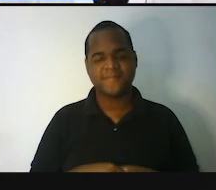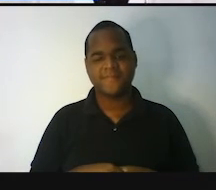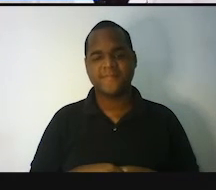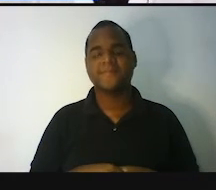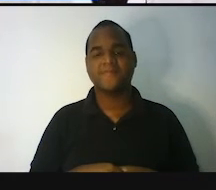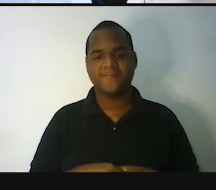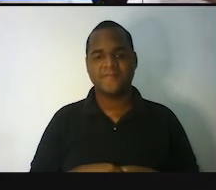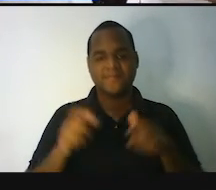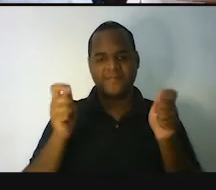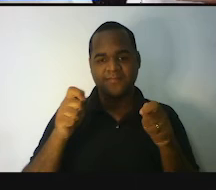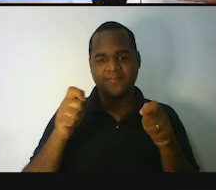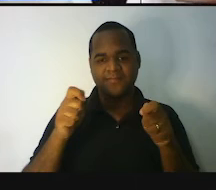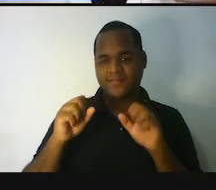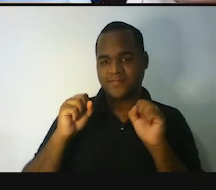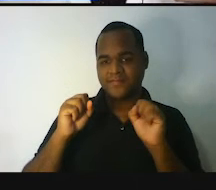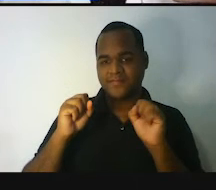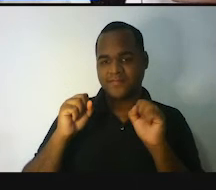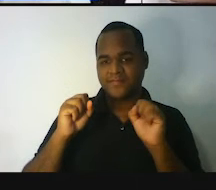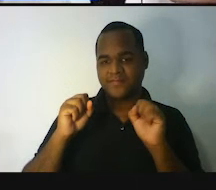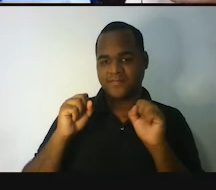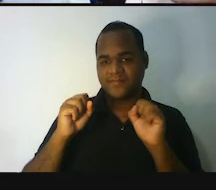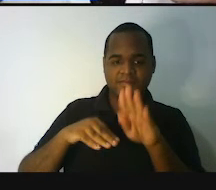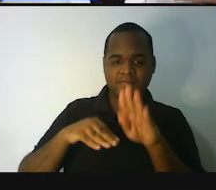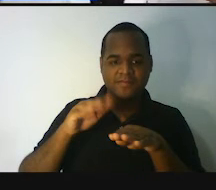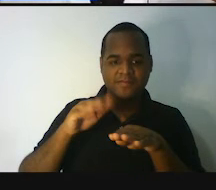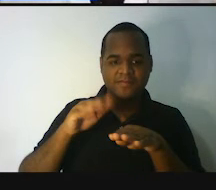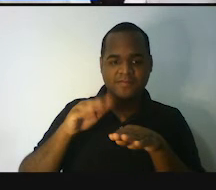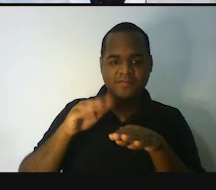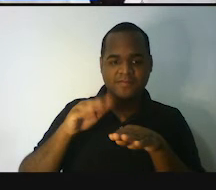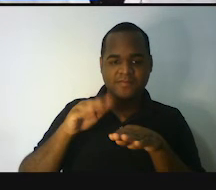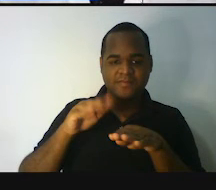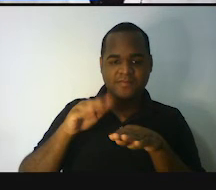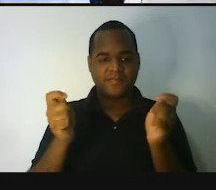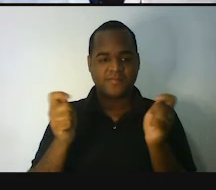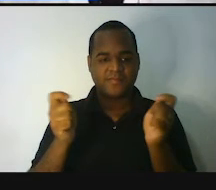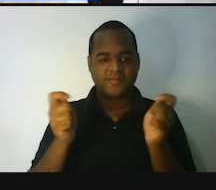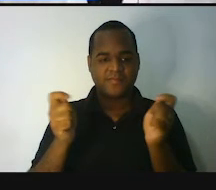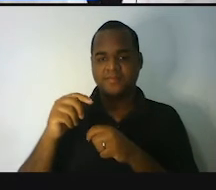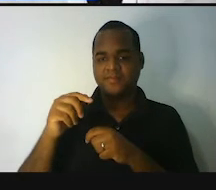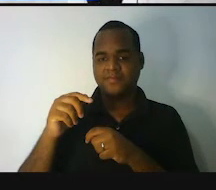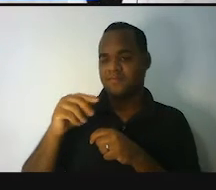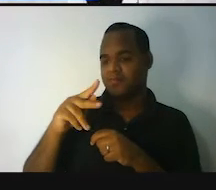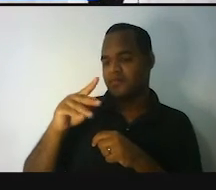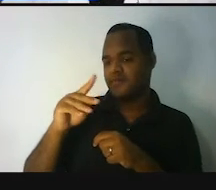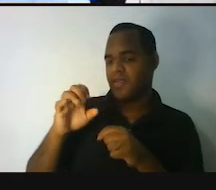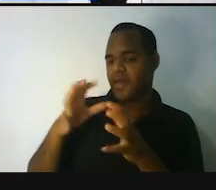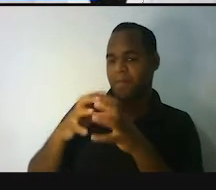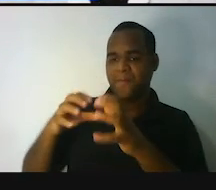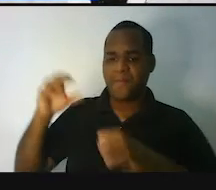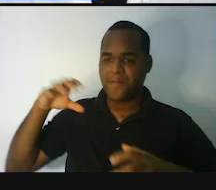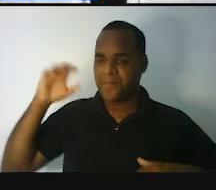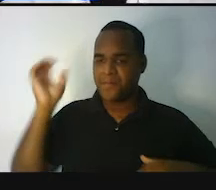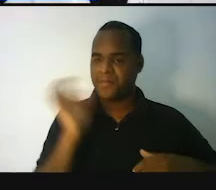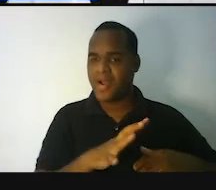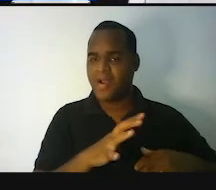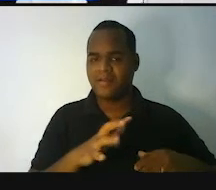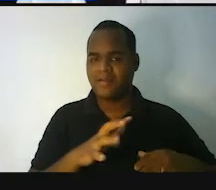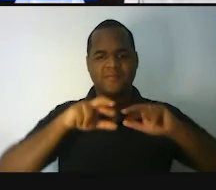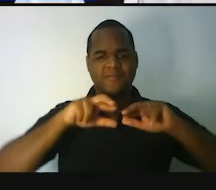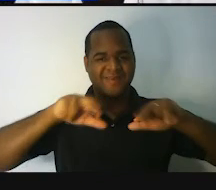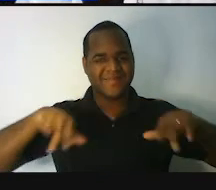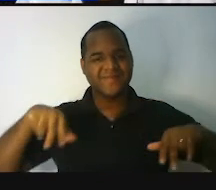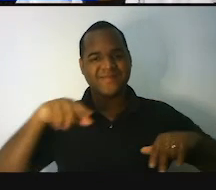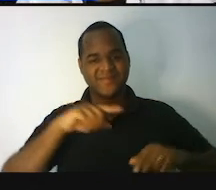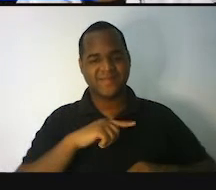passos também, olha, para quem já jogou sete pedras, baleado, boleado, enfim,